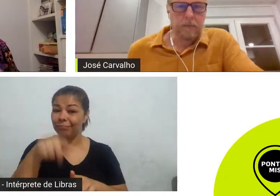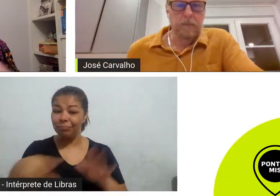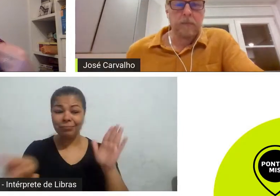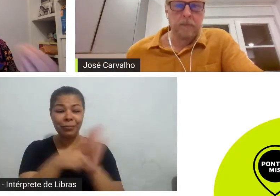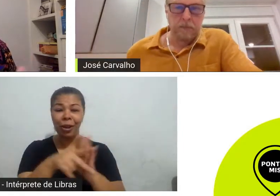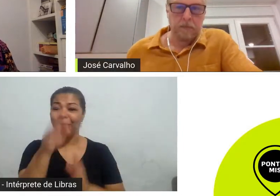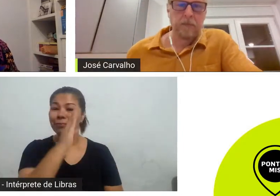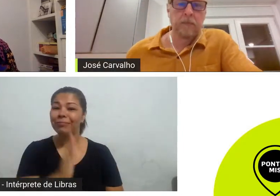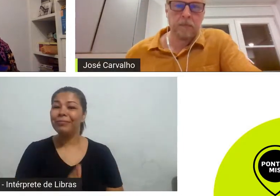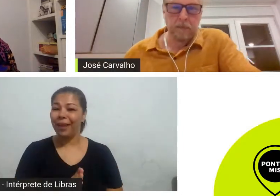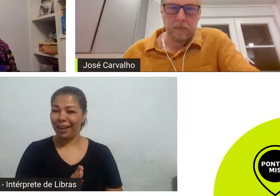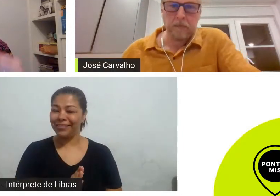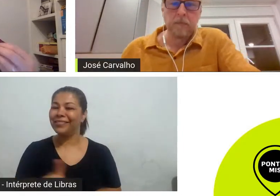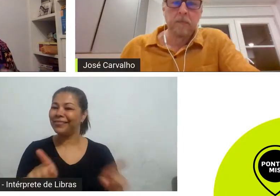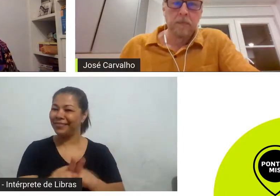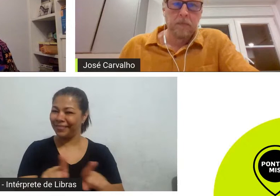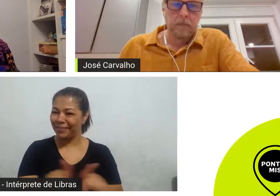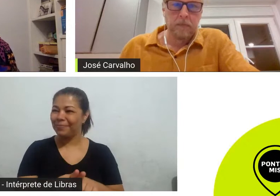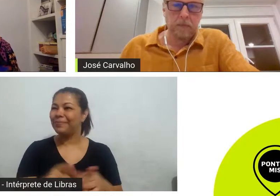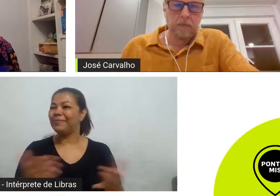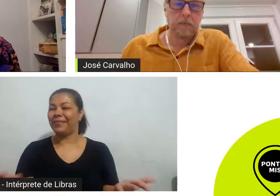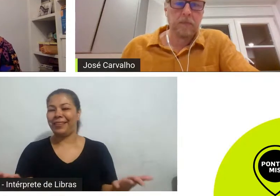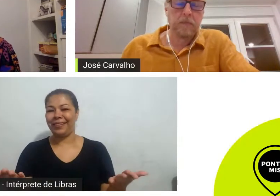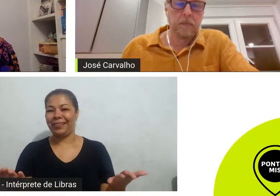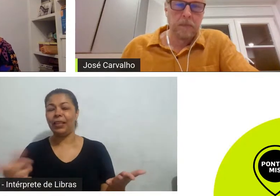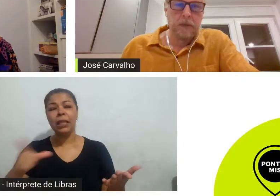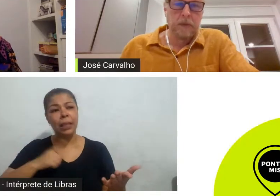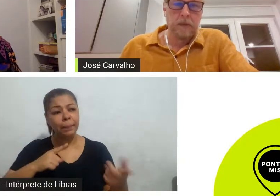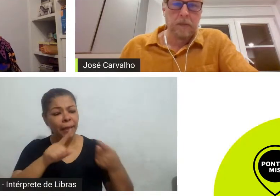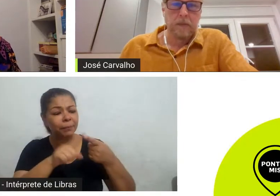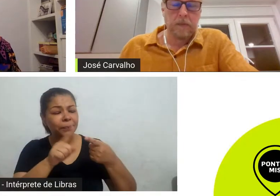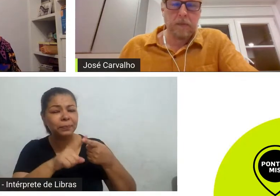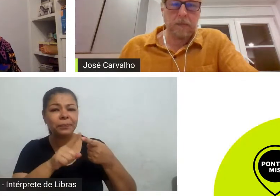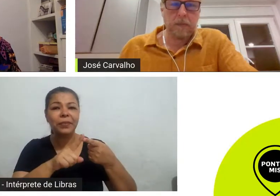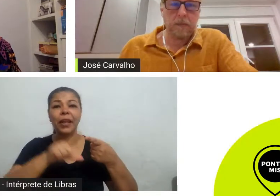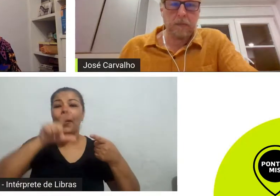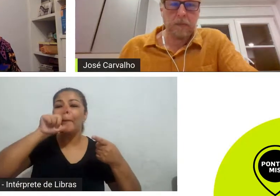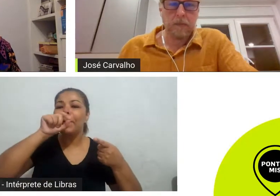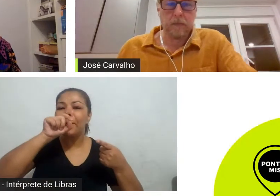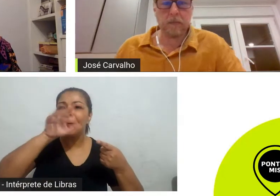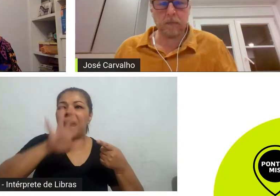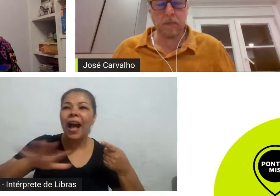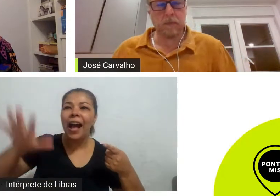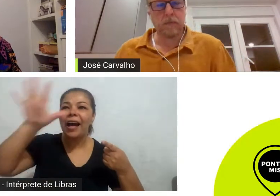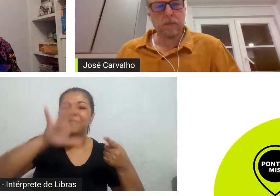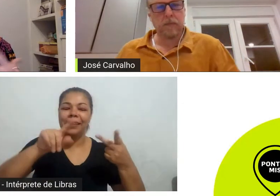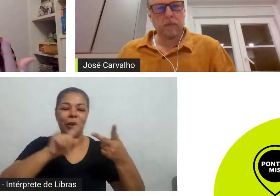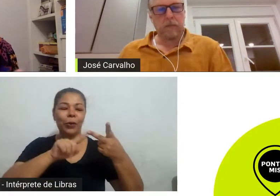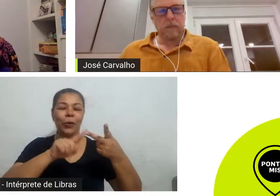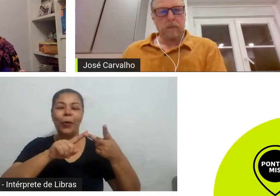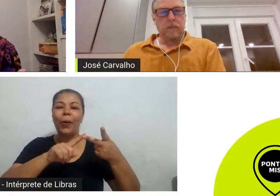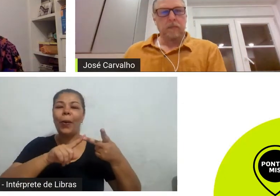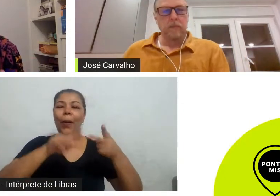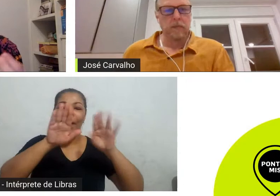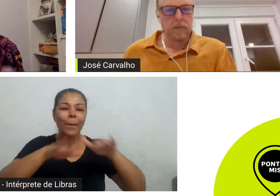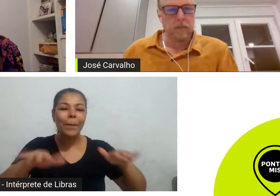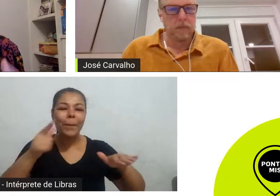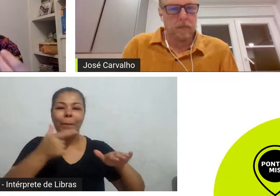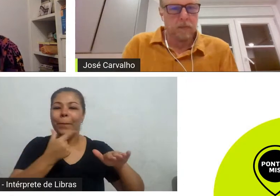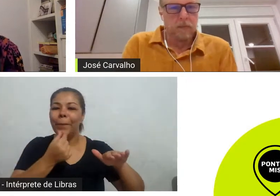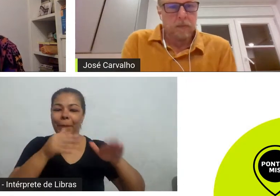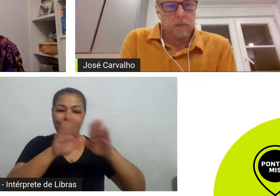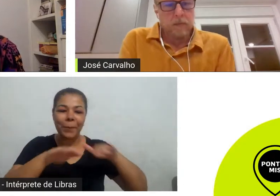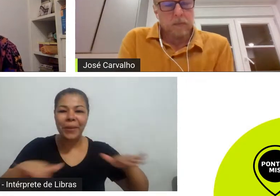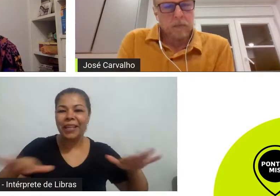o título o pássaro o menino o mundo existe uma não é falta de